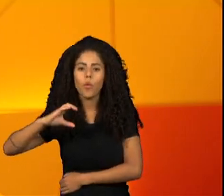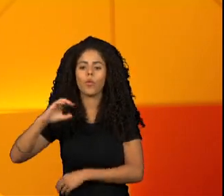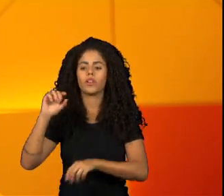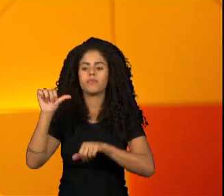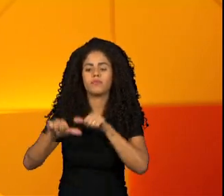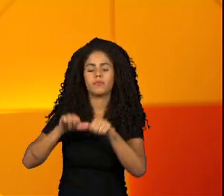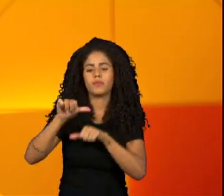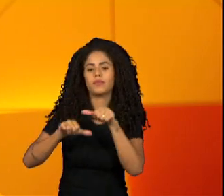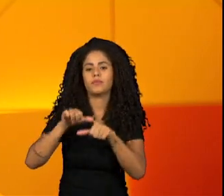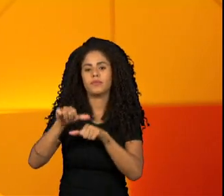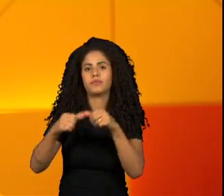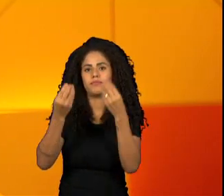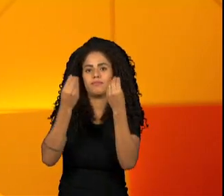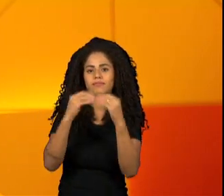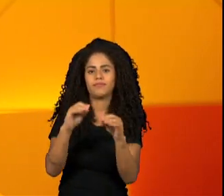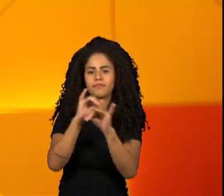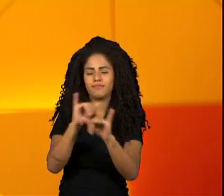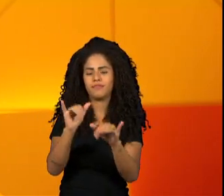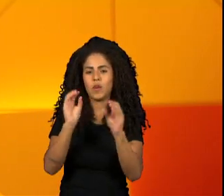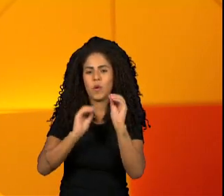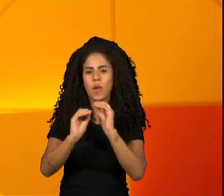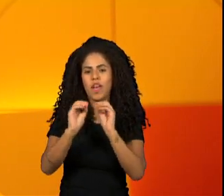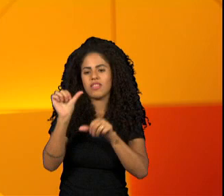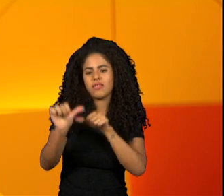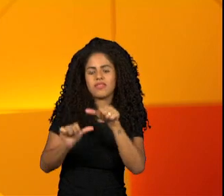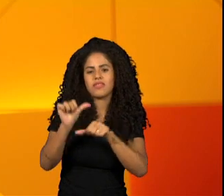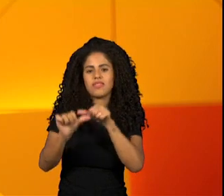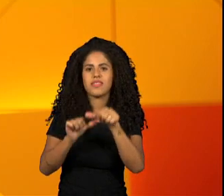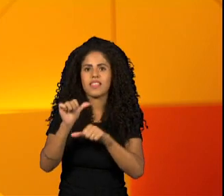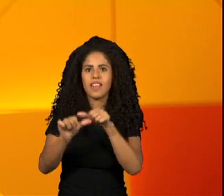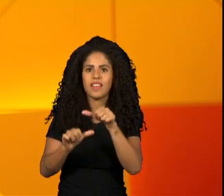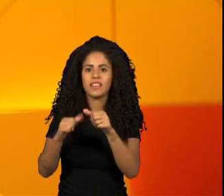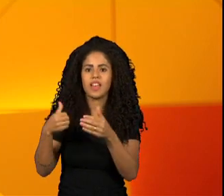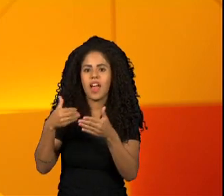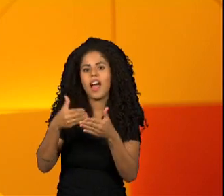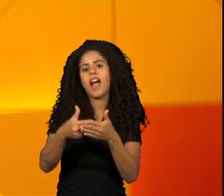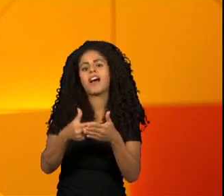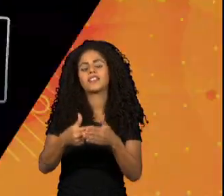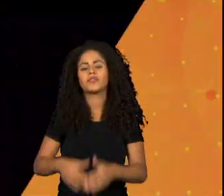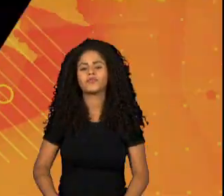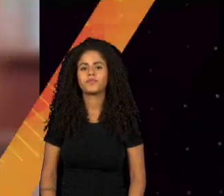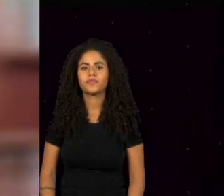publicidade a partir de uma perspectiva decolonial e antirracista.